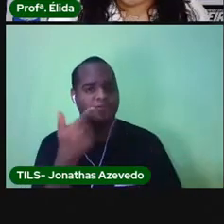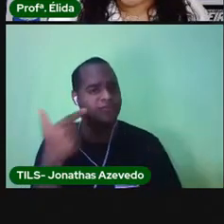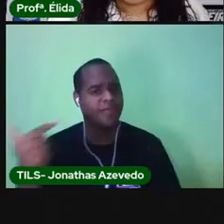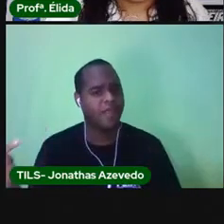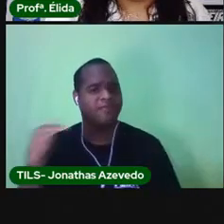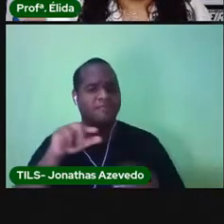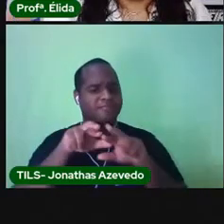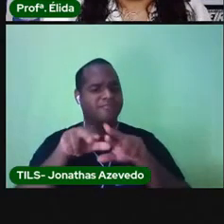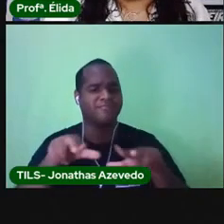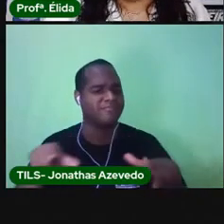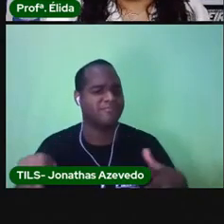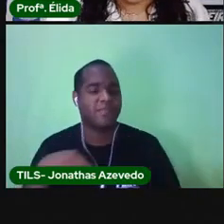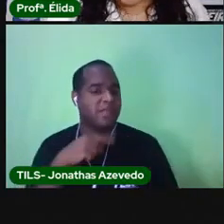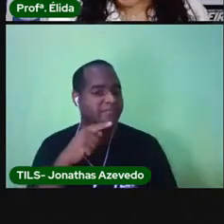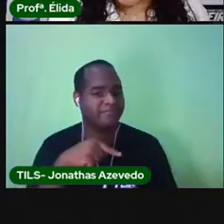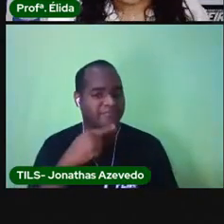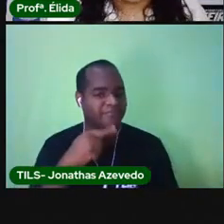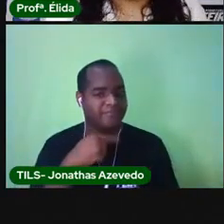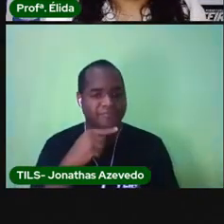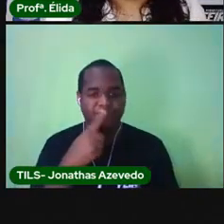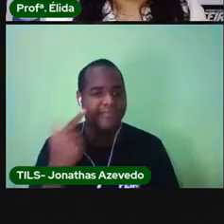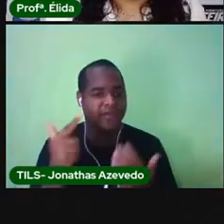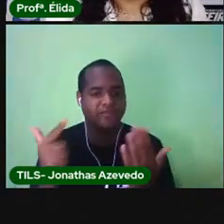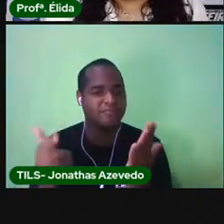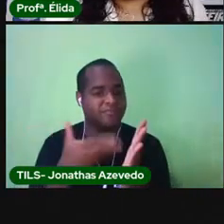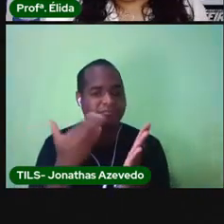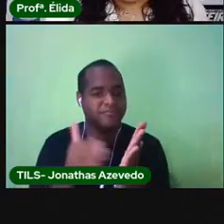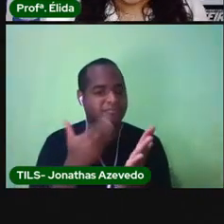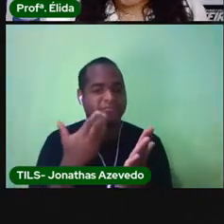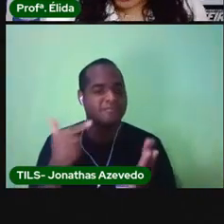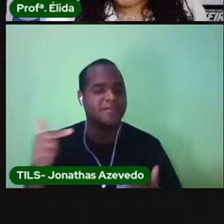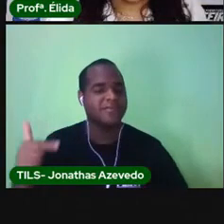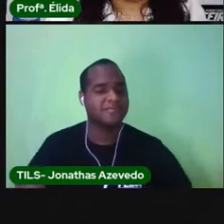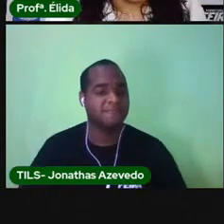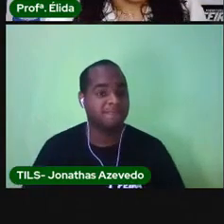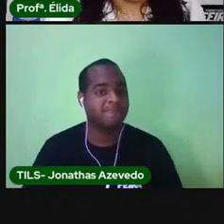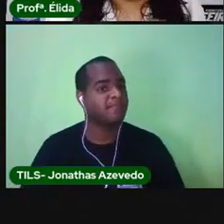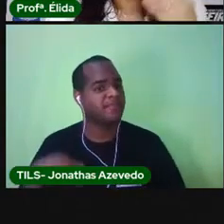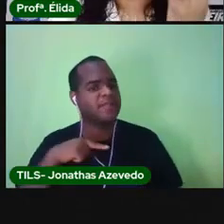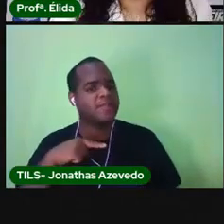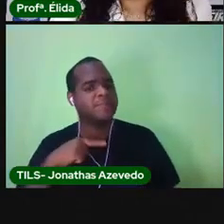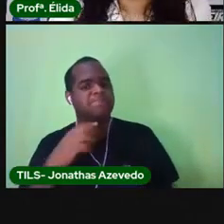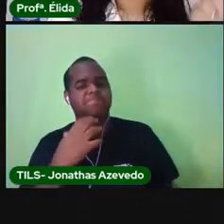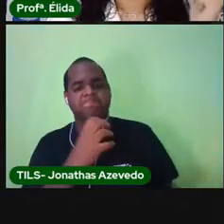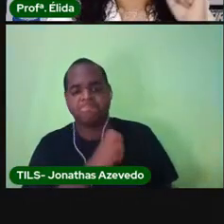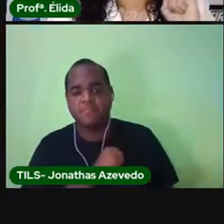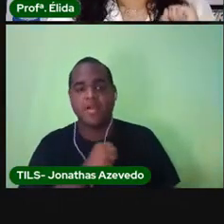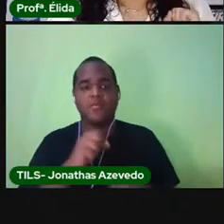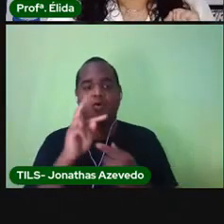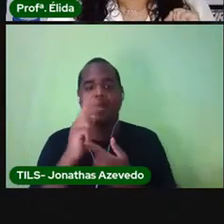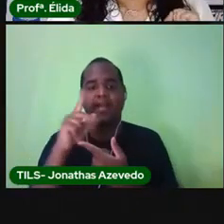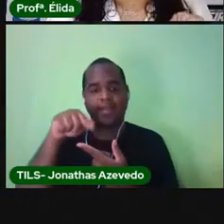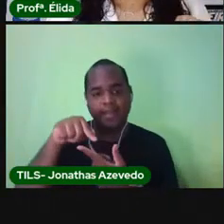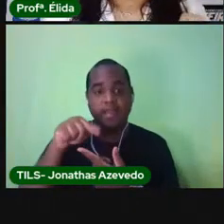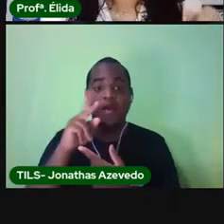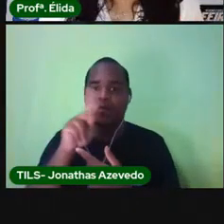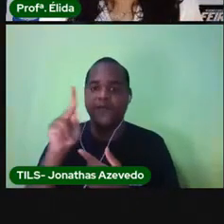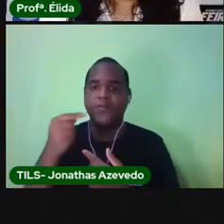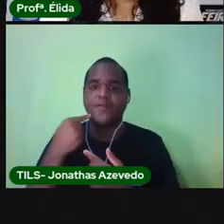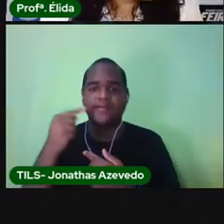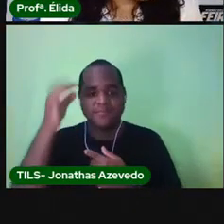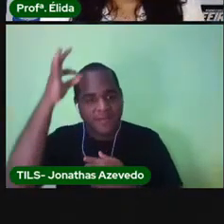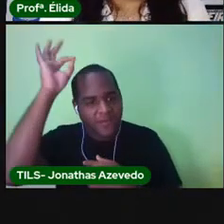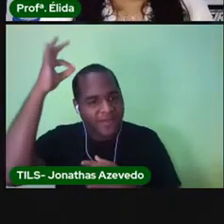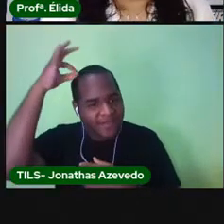figurinhas. Essas revistinhas. Então, eu amo revista em quadrinhos. Por isso que a Proélida trouxe o Cebolinha.